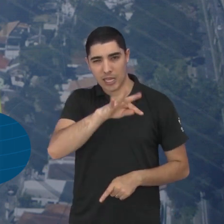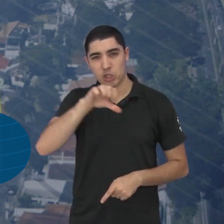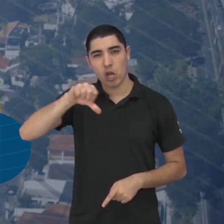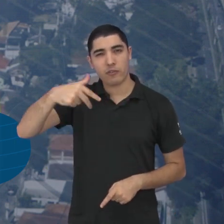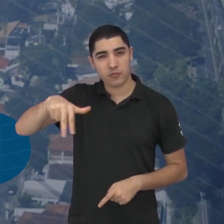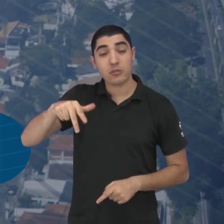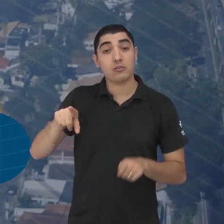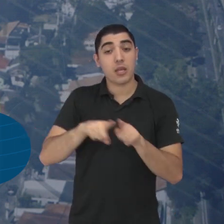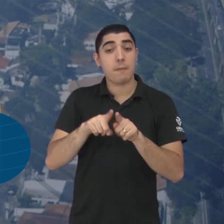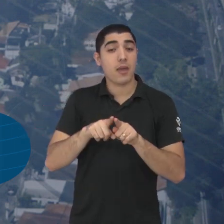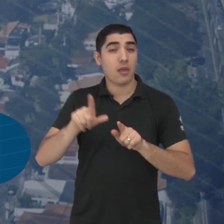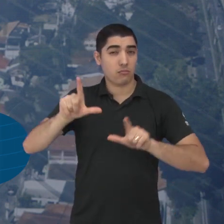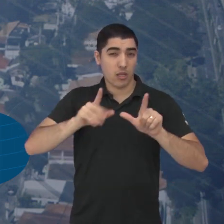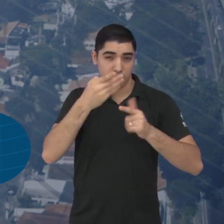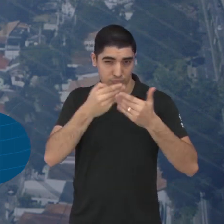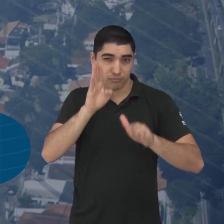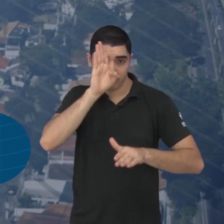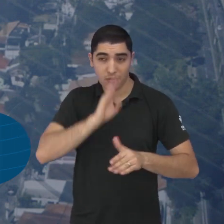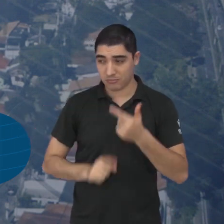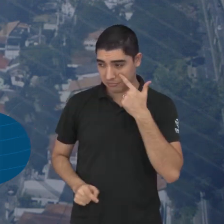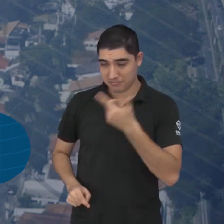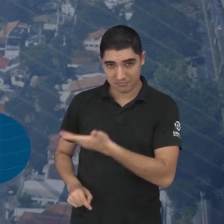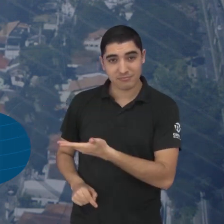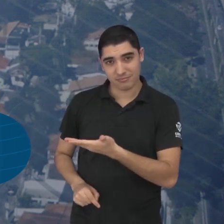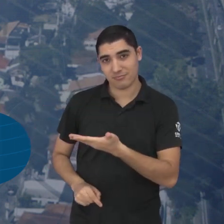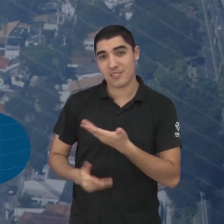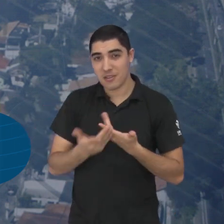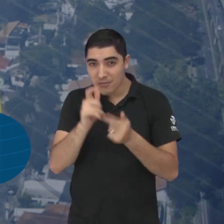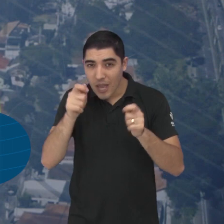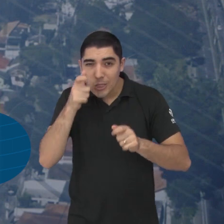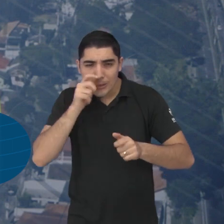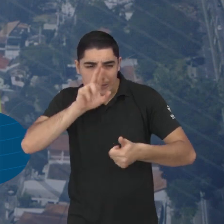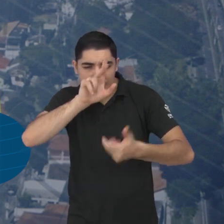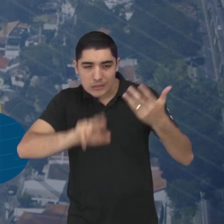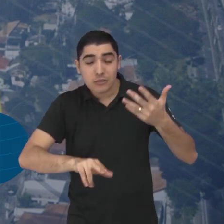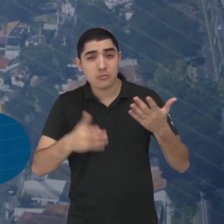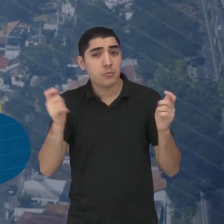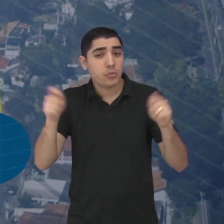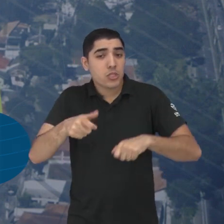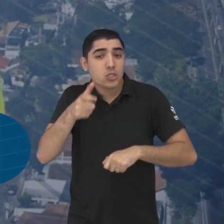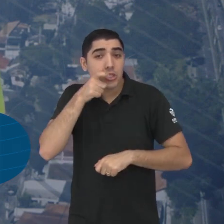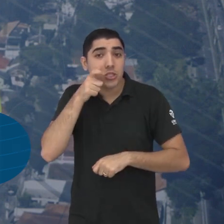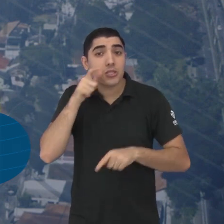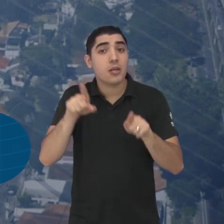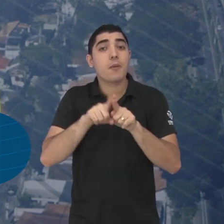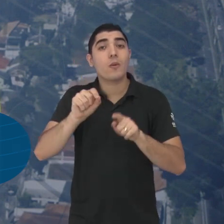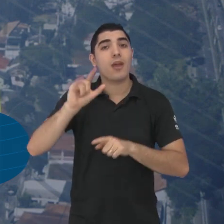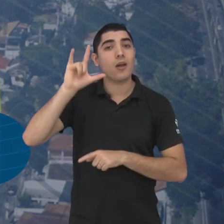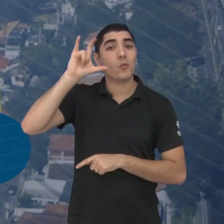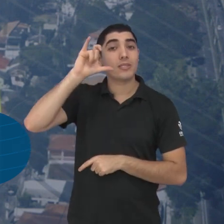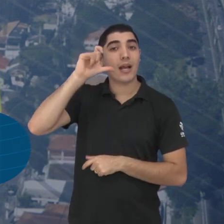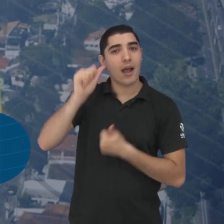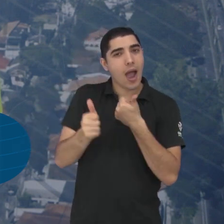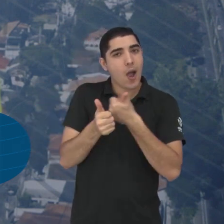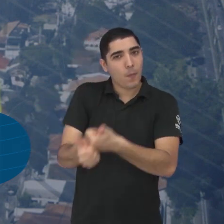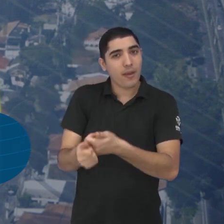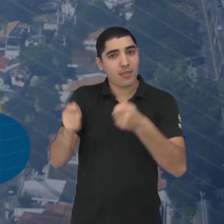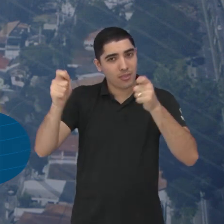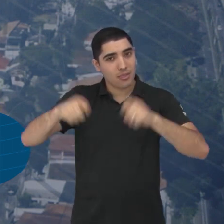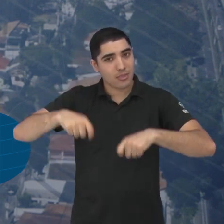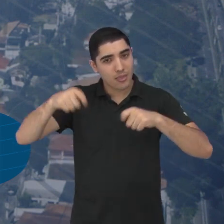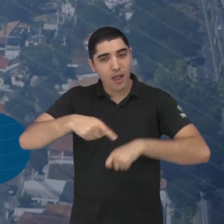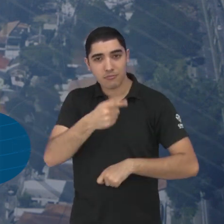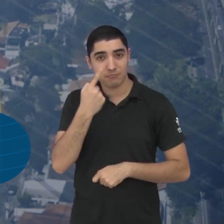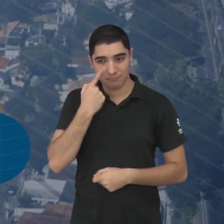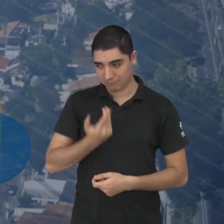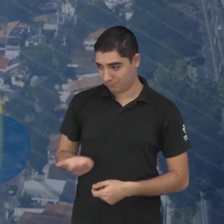.3 então não tem motivos para não assistir a tv vocês podem nos acompanhar também pelo instagram que é o acuba tv câmara